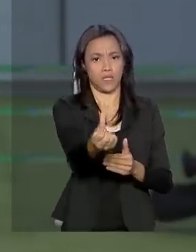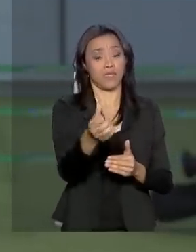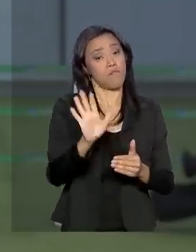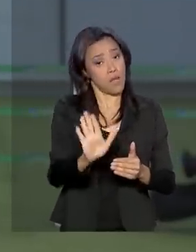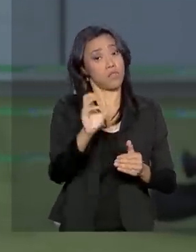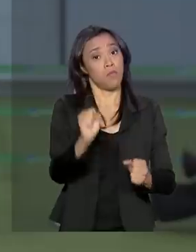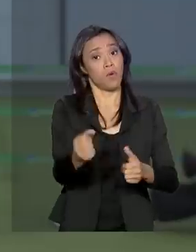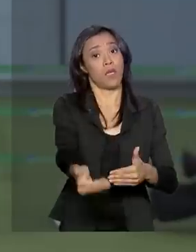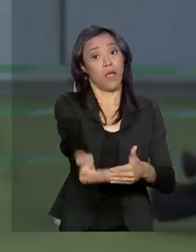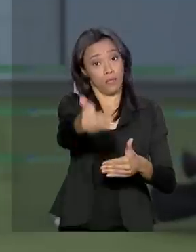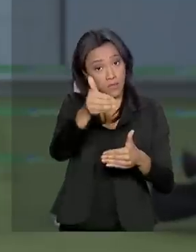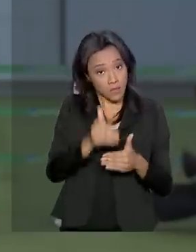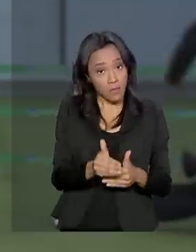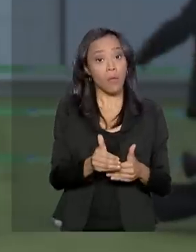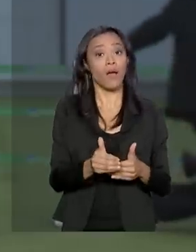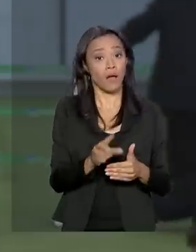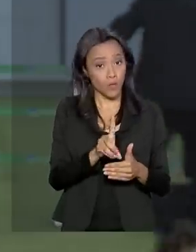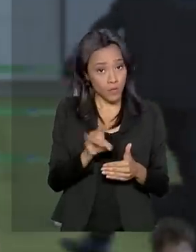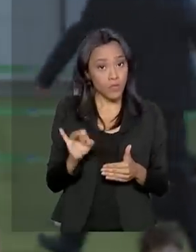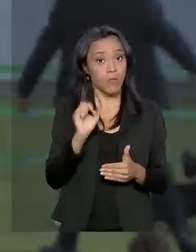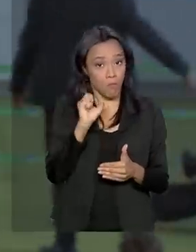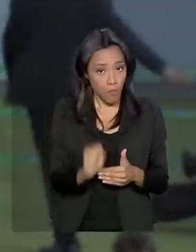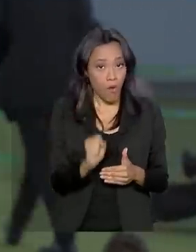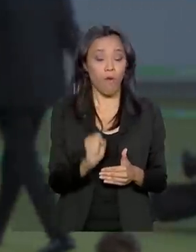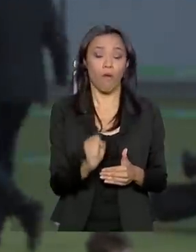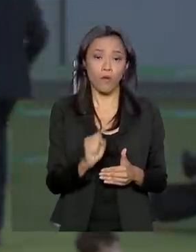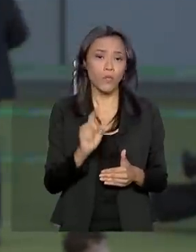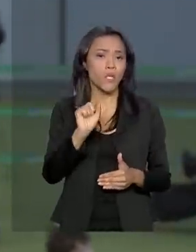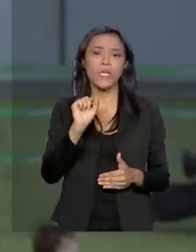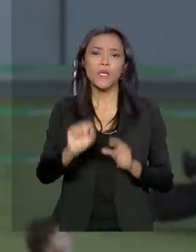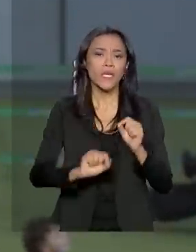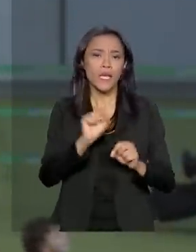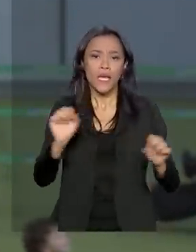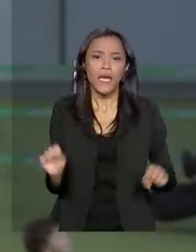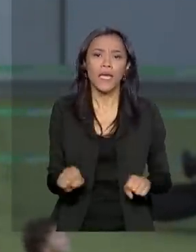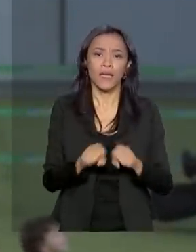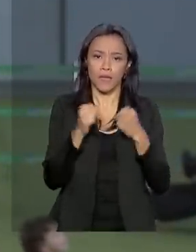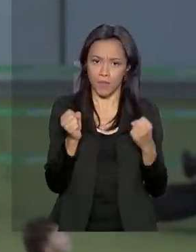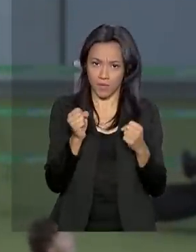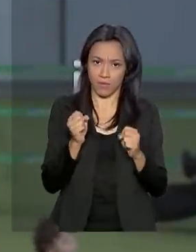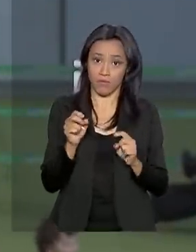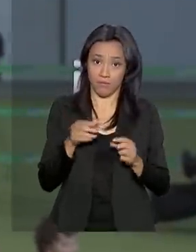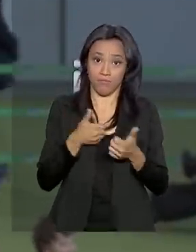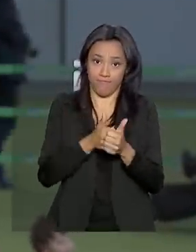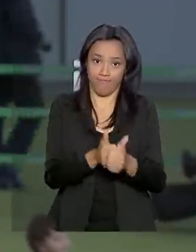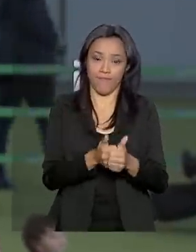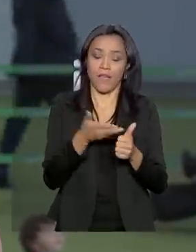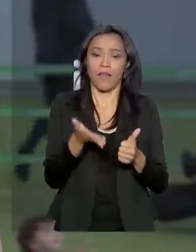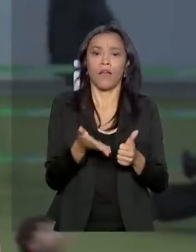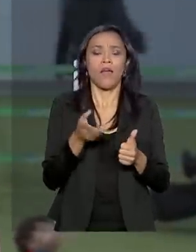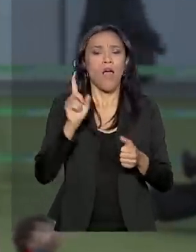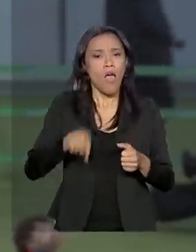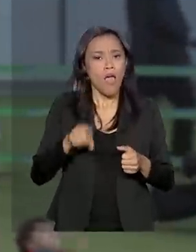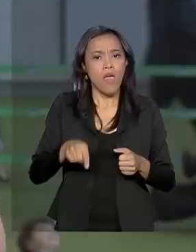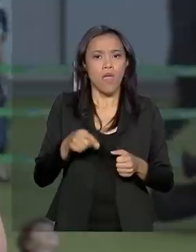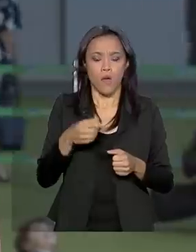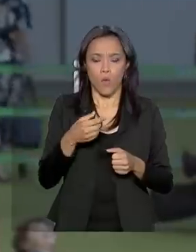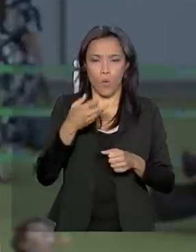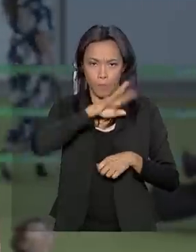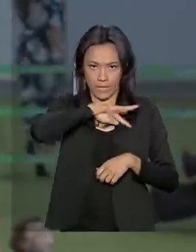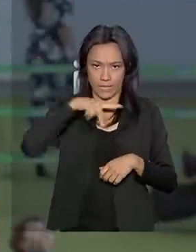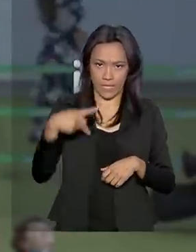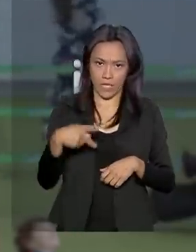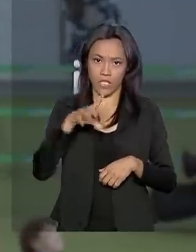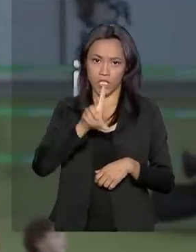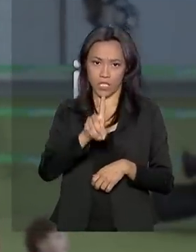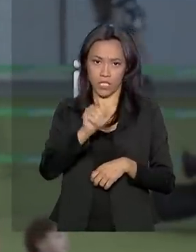adiantar esse prazo, aprovando aqui o que eles chamam de quebra de intertício. É isso que está em aberto. O presidente Davi Alcolumbre tem